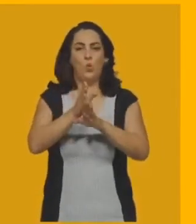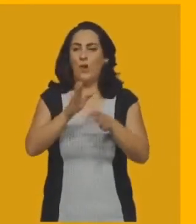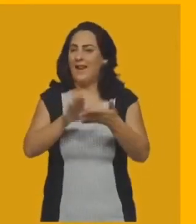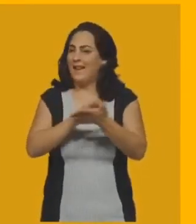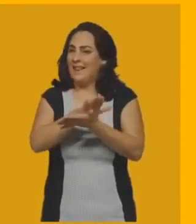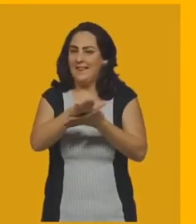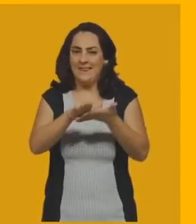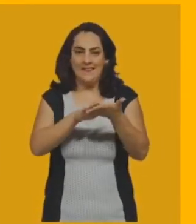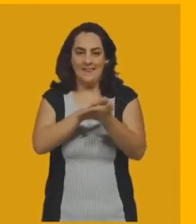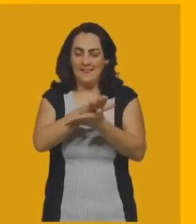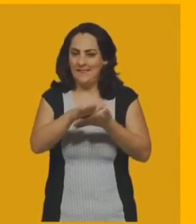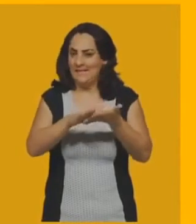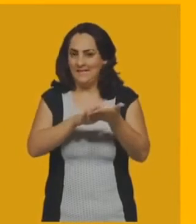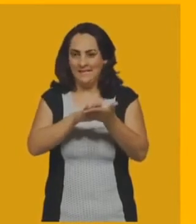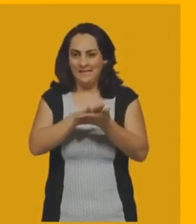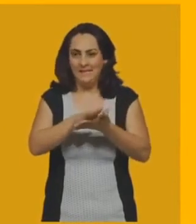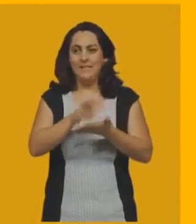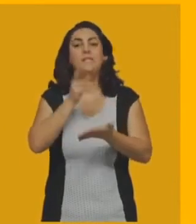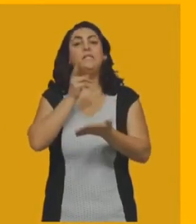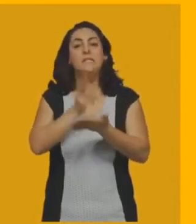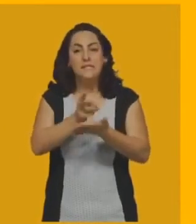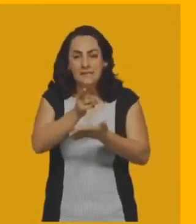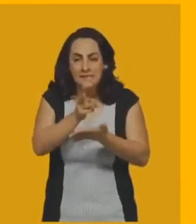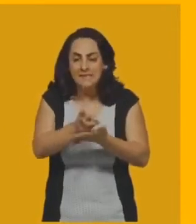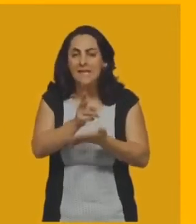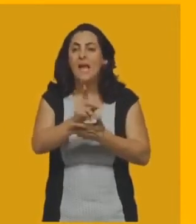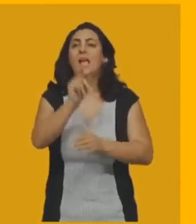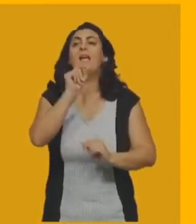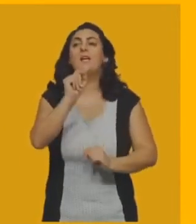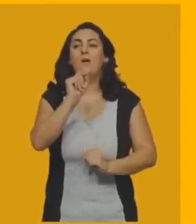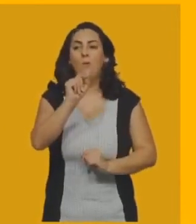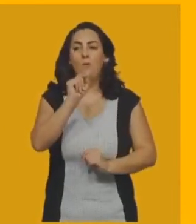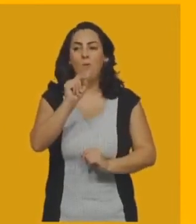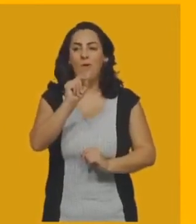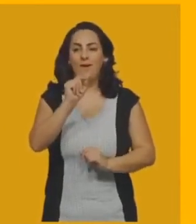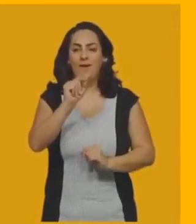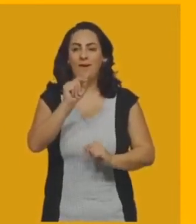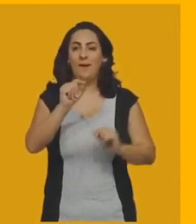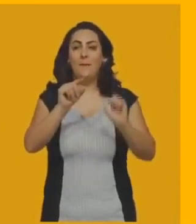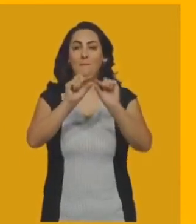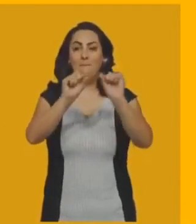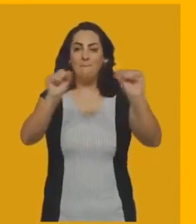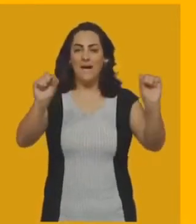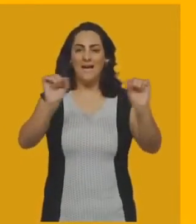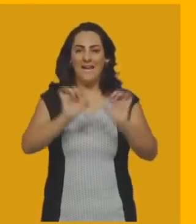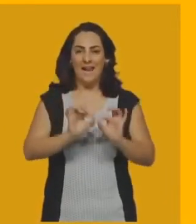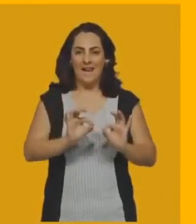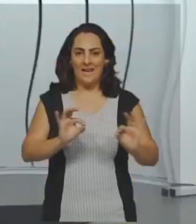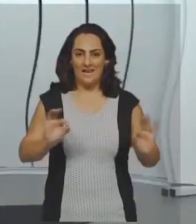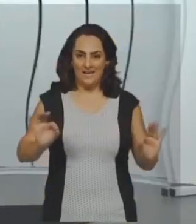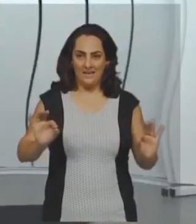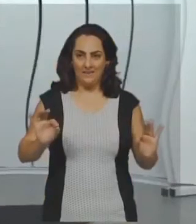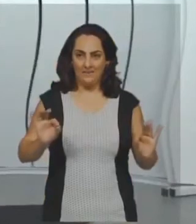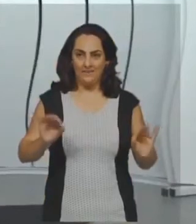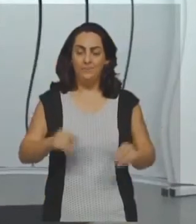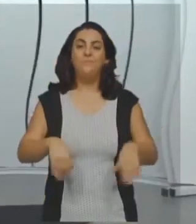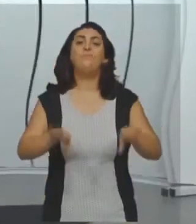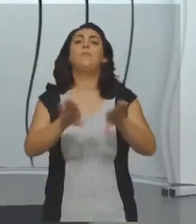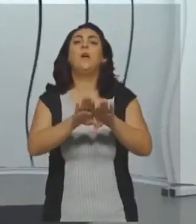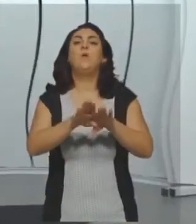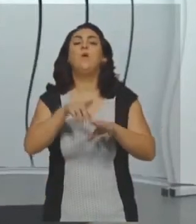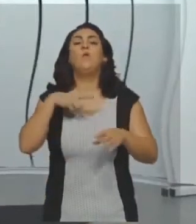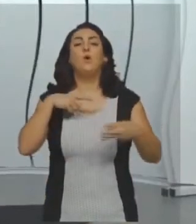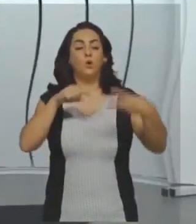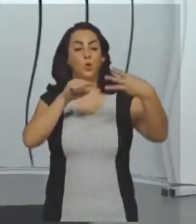elas não possuem ponto em comum, ok? A gente tem também retas concorrentes perpendiculares.